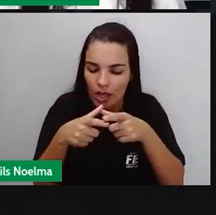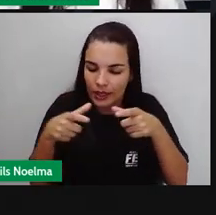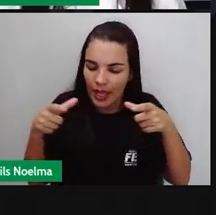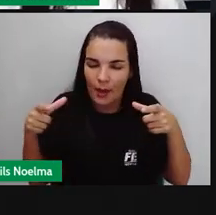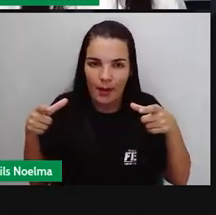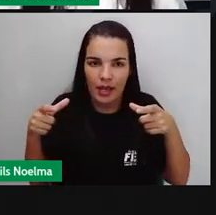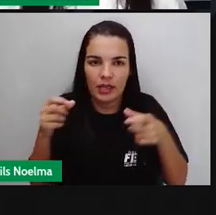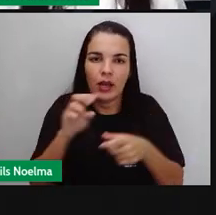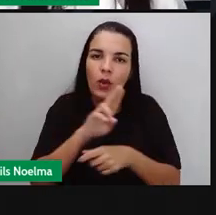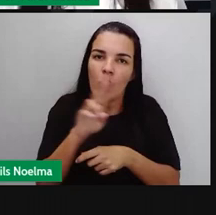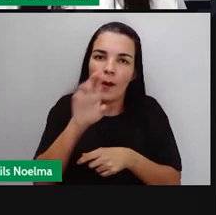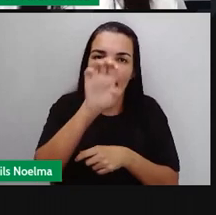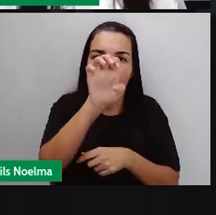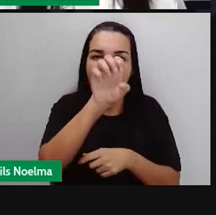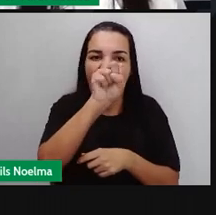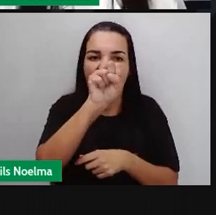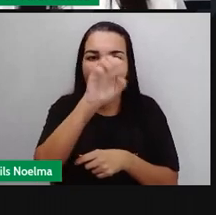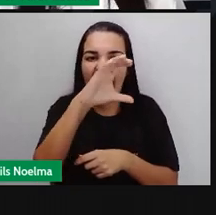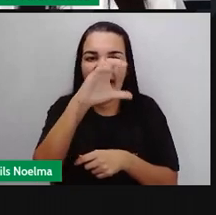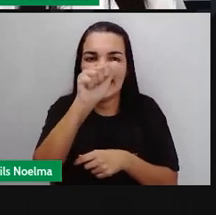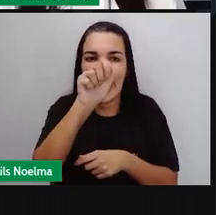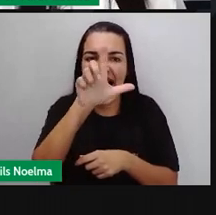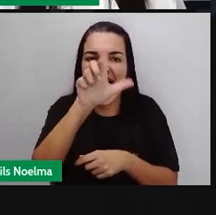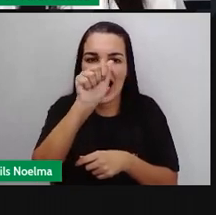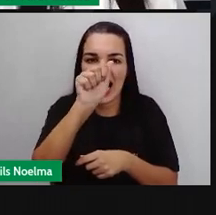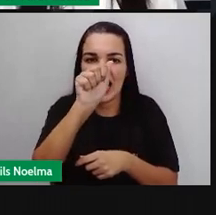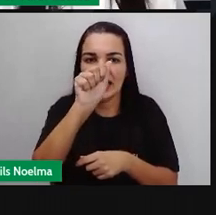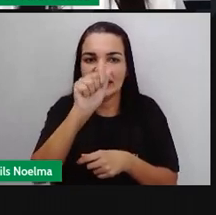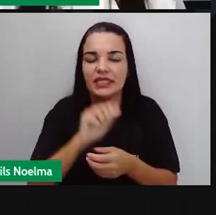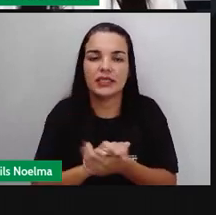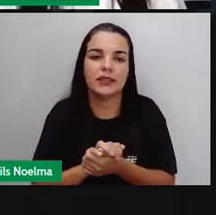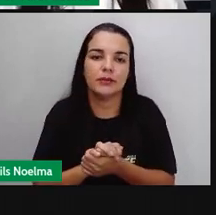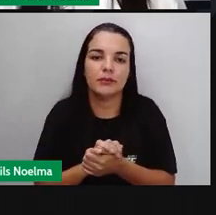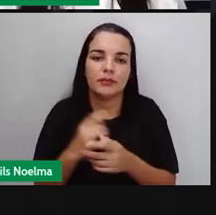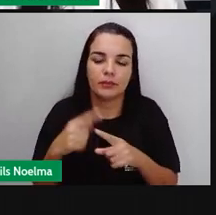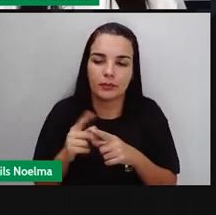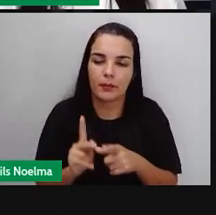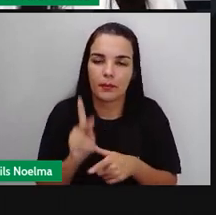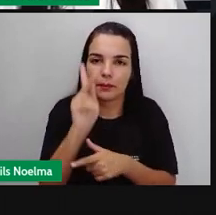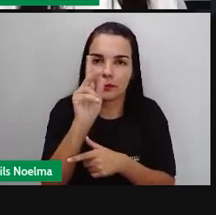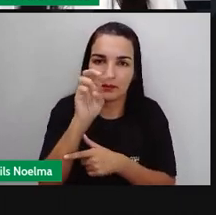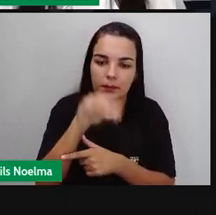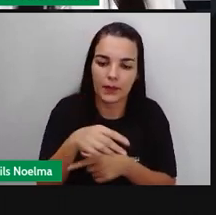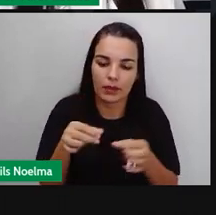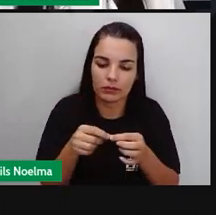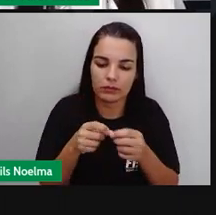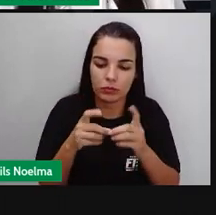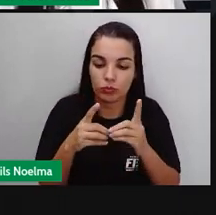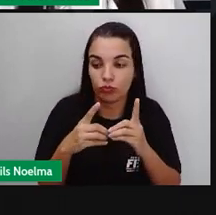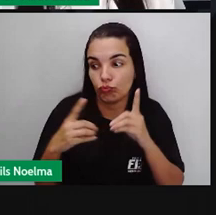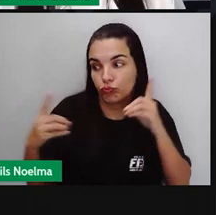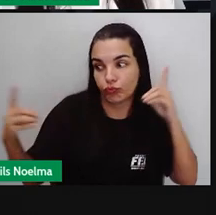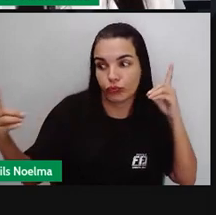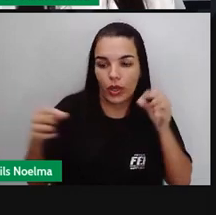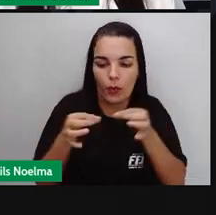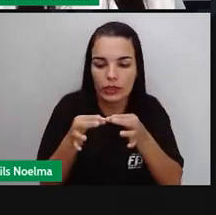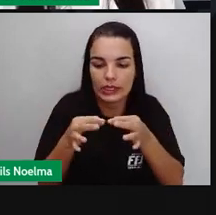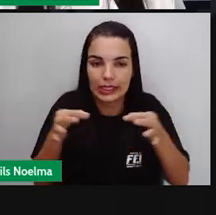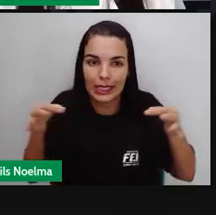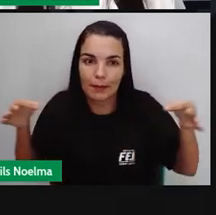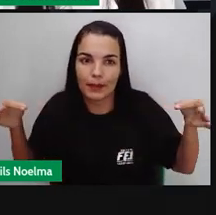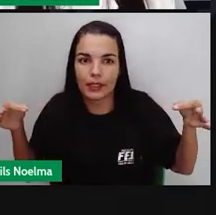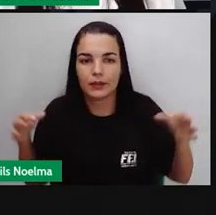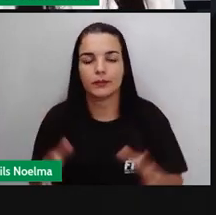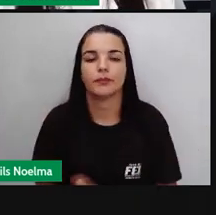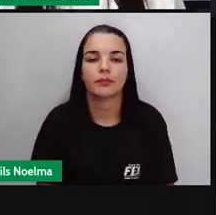mapa representa uma aí, quilometragem. Quilometragem vai depender do tipo de mapa que a gente está trabalhando,